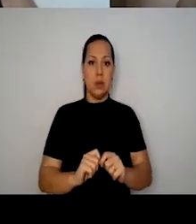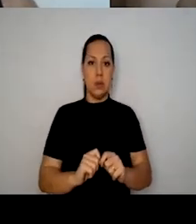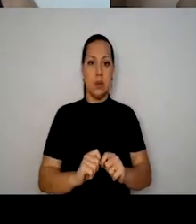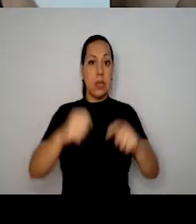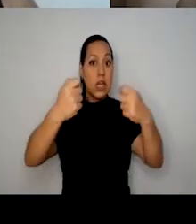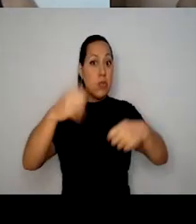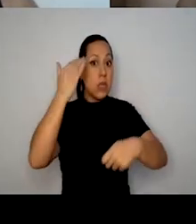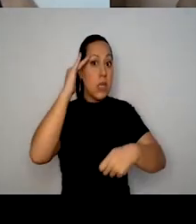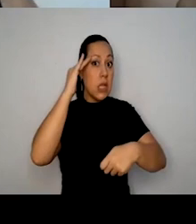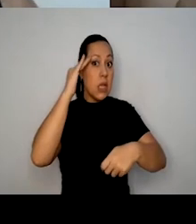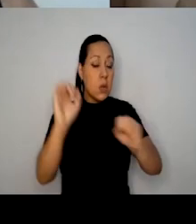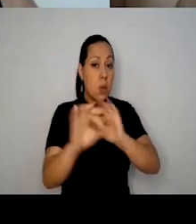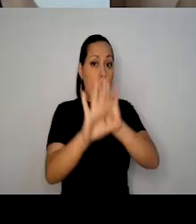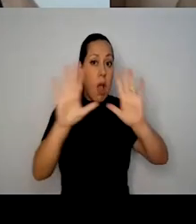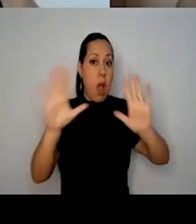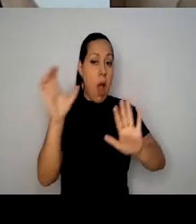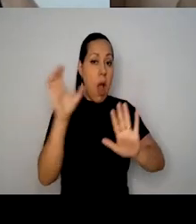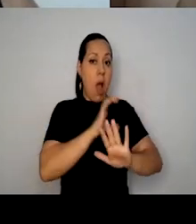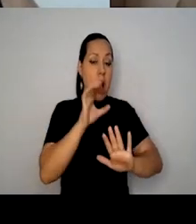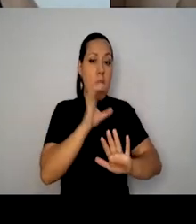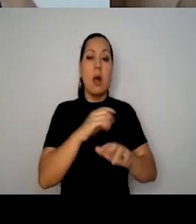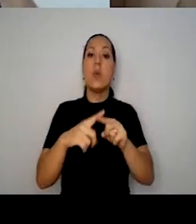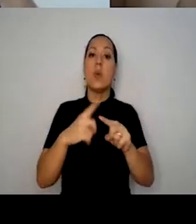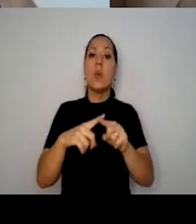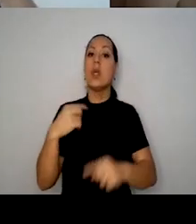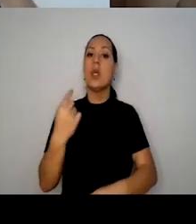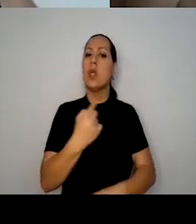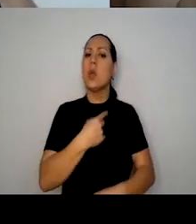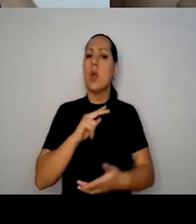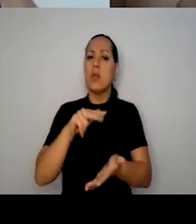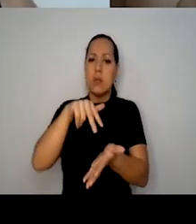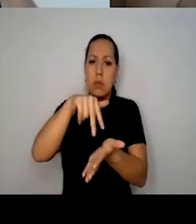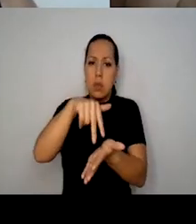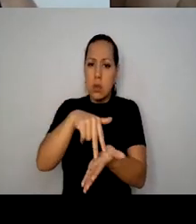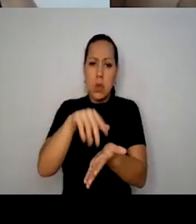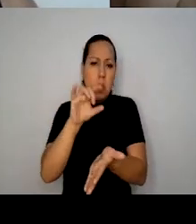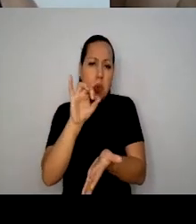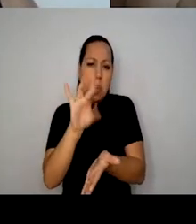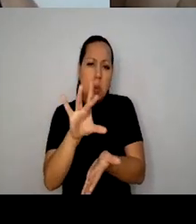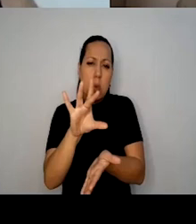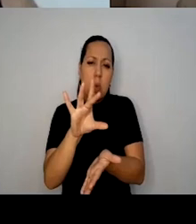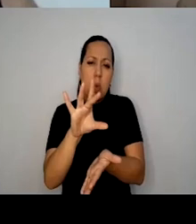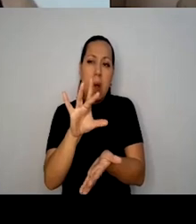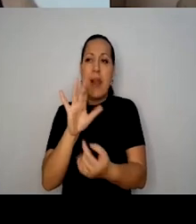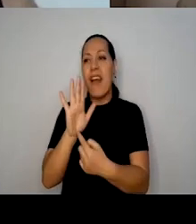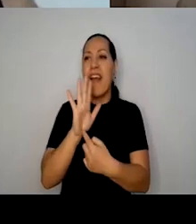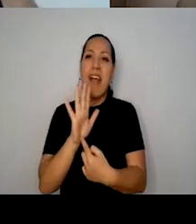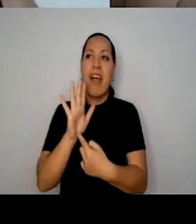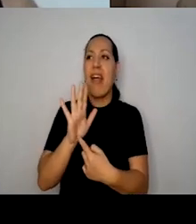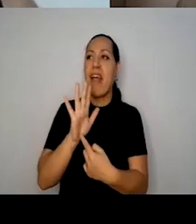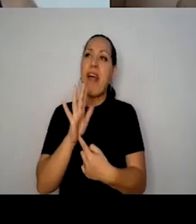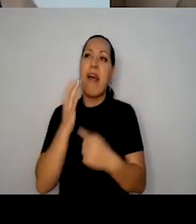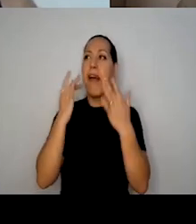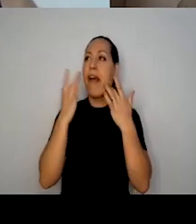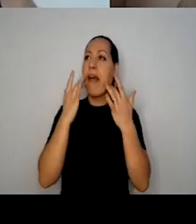rápido, de que a gente não está aqui para fazer fita, firula,